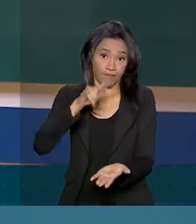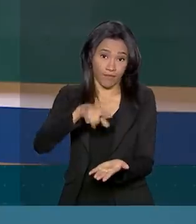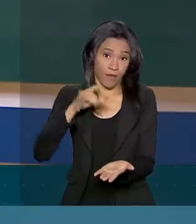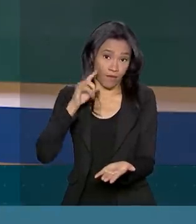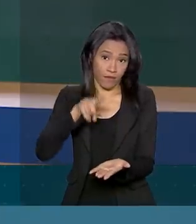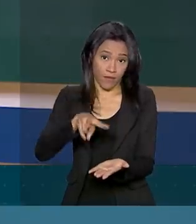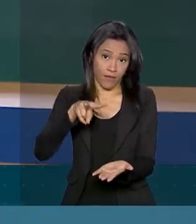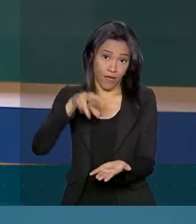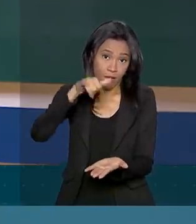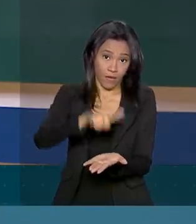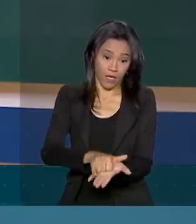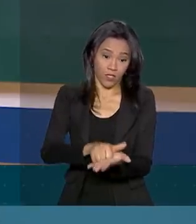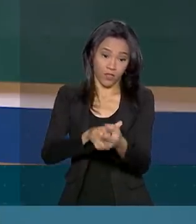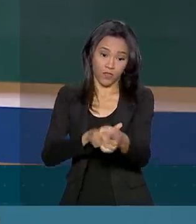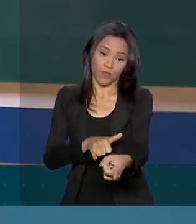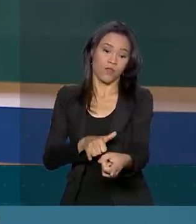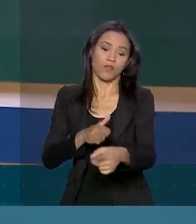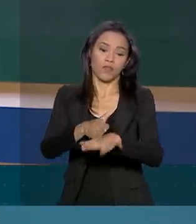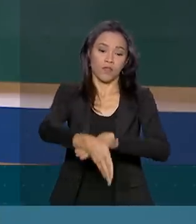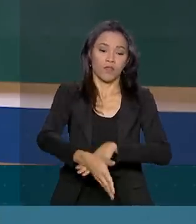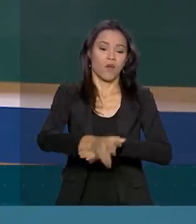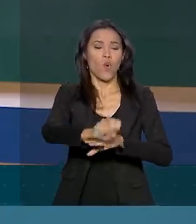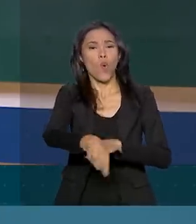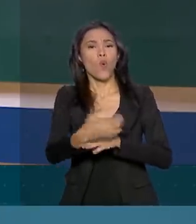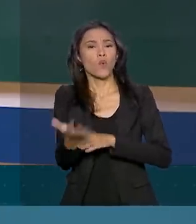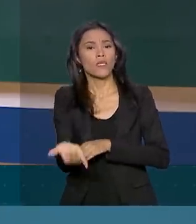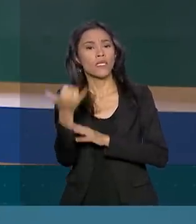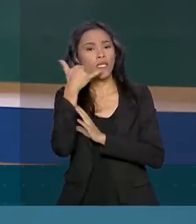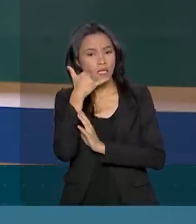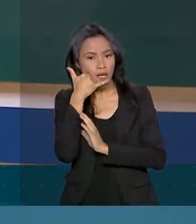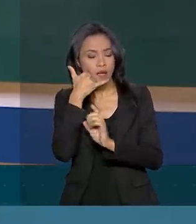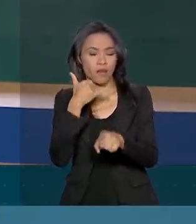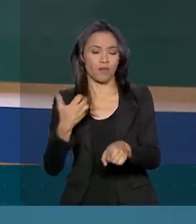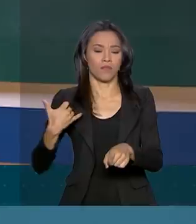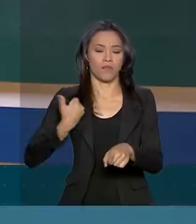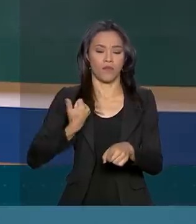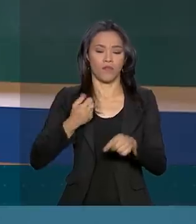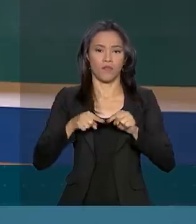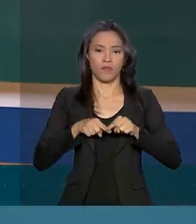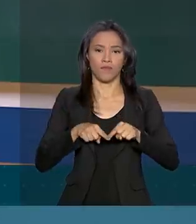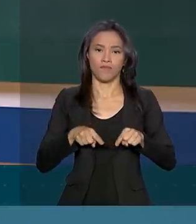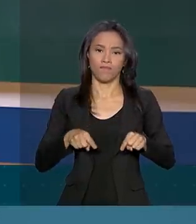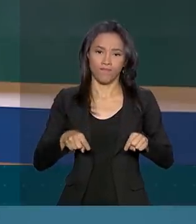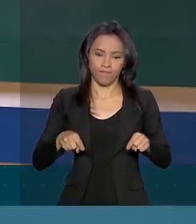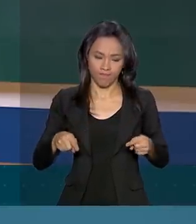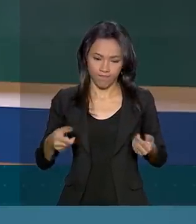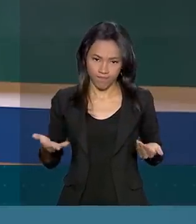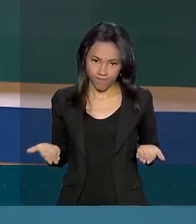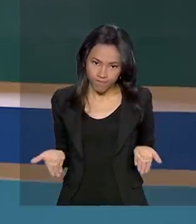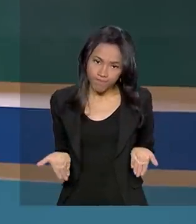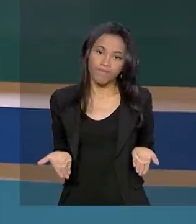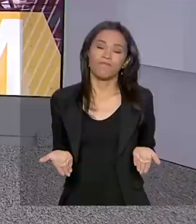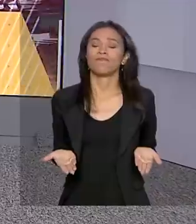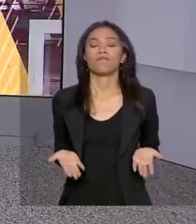acessar o site do FGTS ou ligar para o telefone 0800 724 2019.